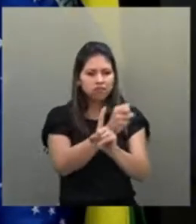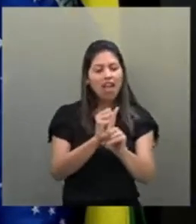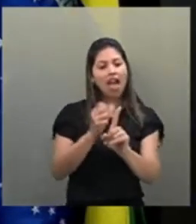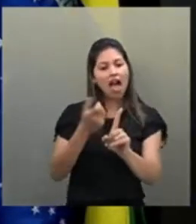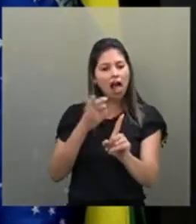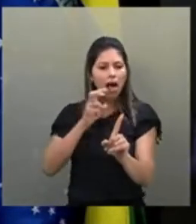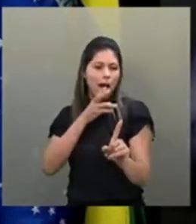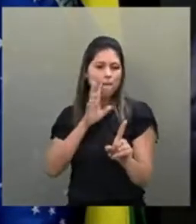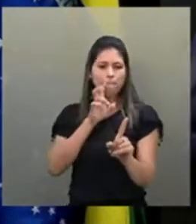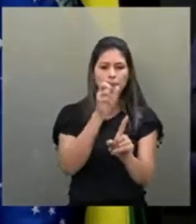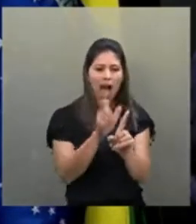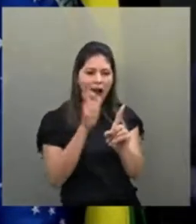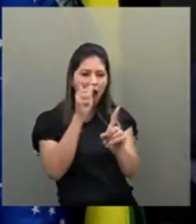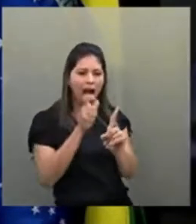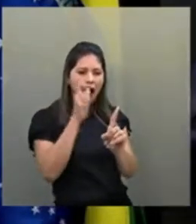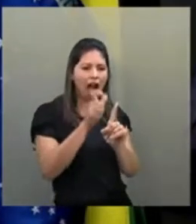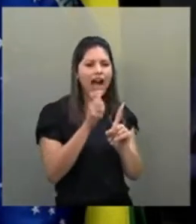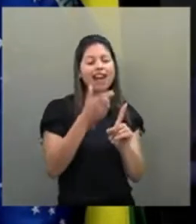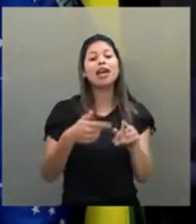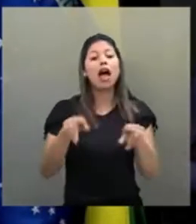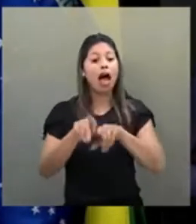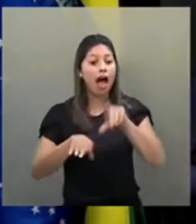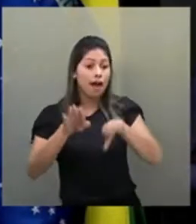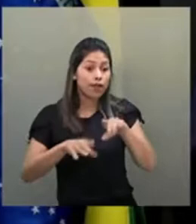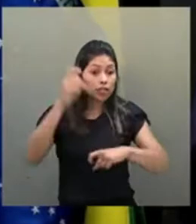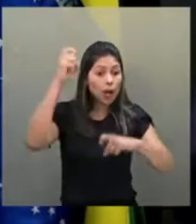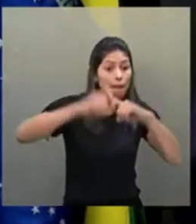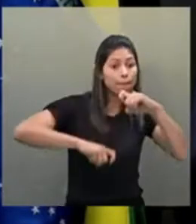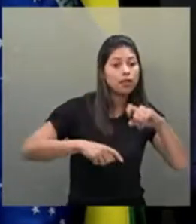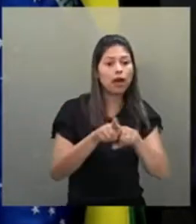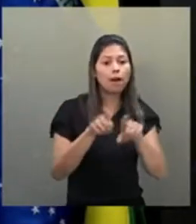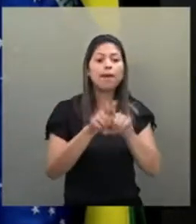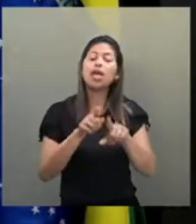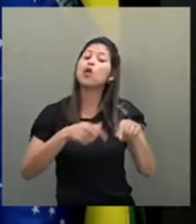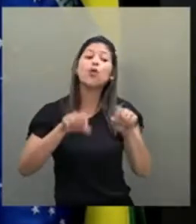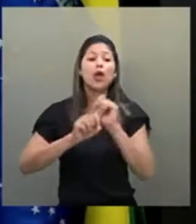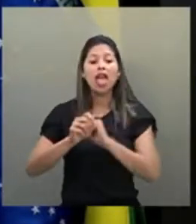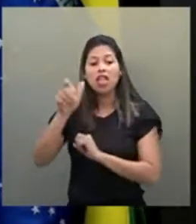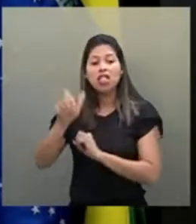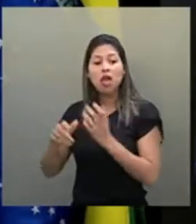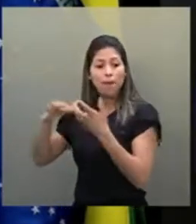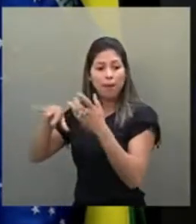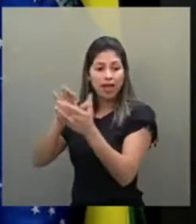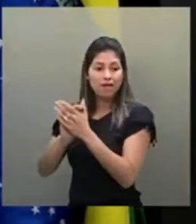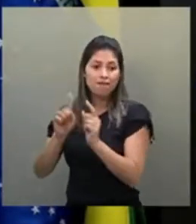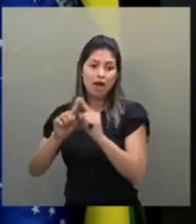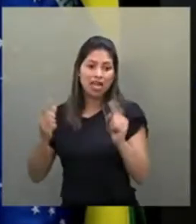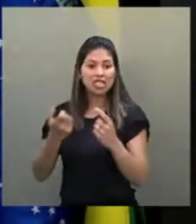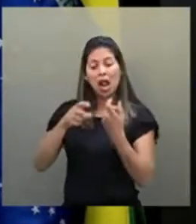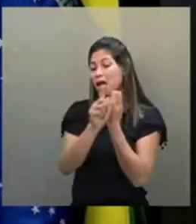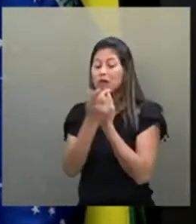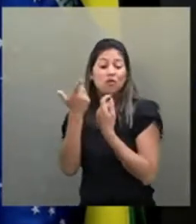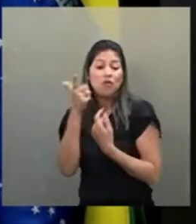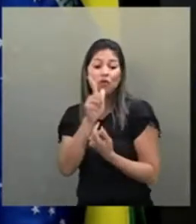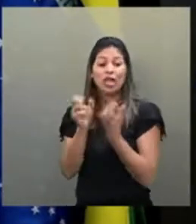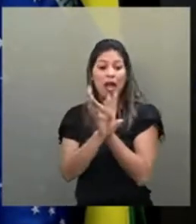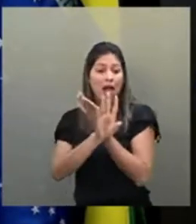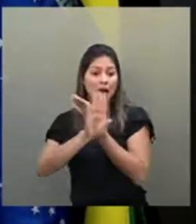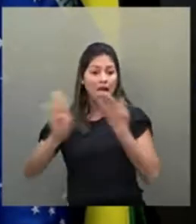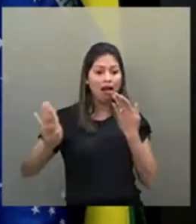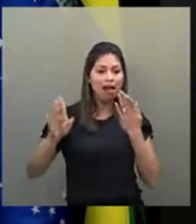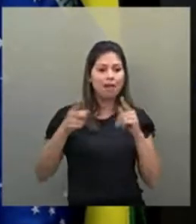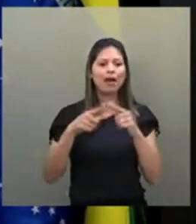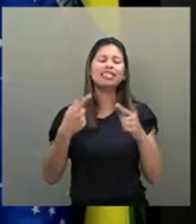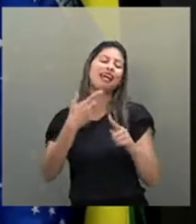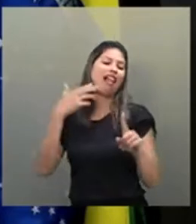psicológica, a violência sexual, às vezes até o estupro por parte do companheiro, ela não consegue romper o ciclo da violência e